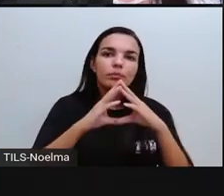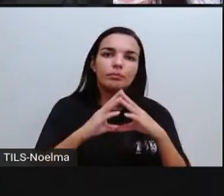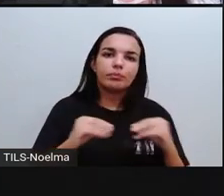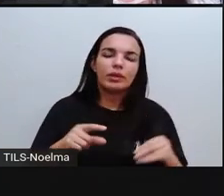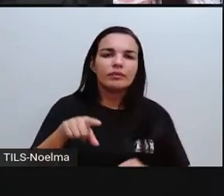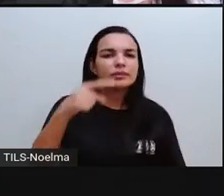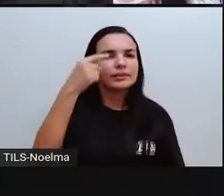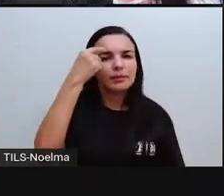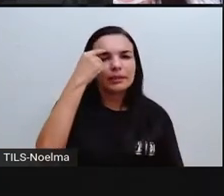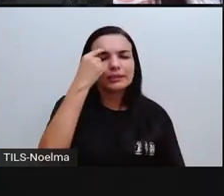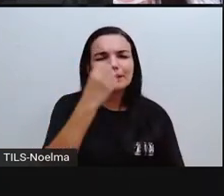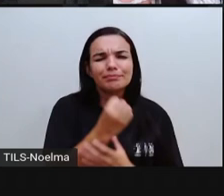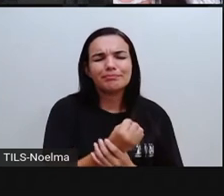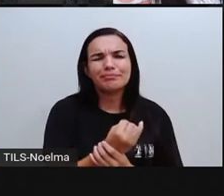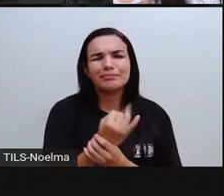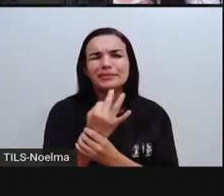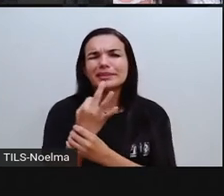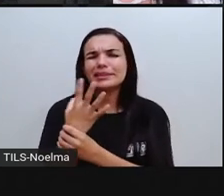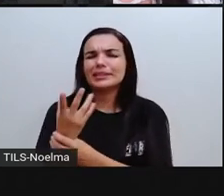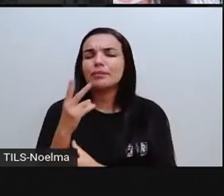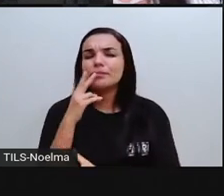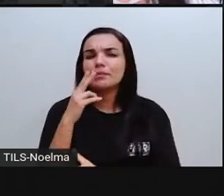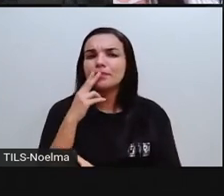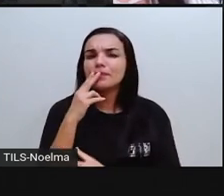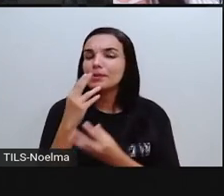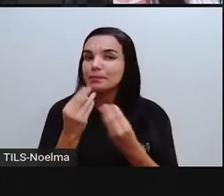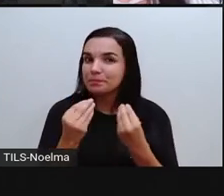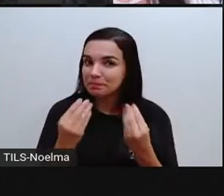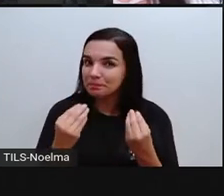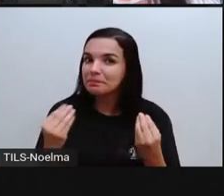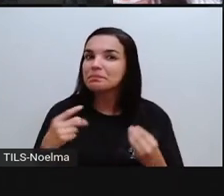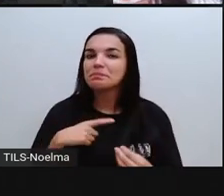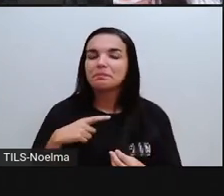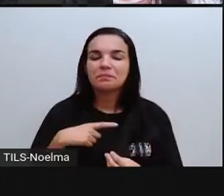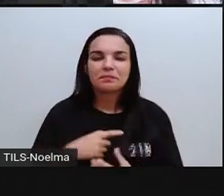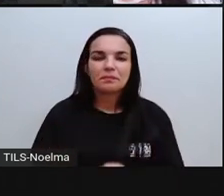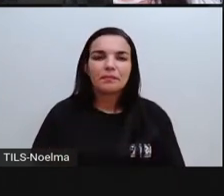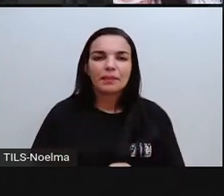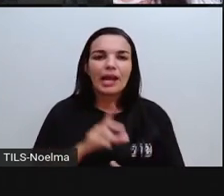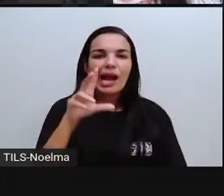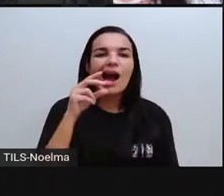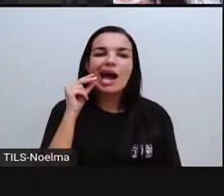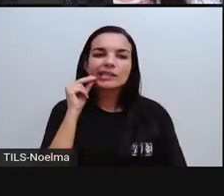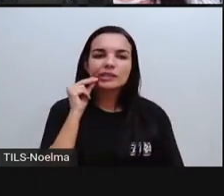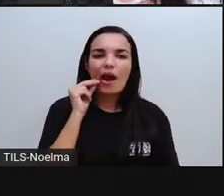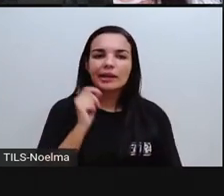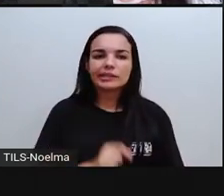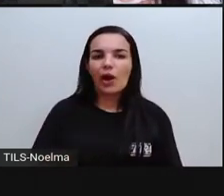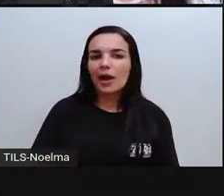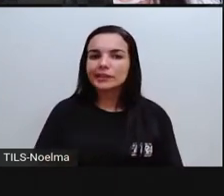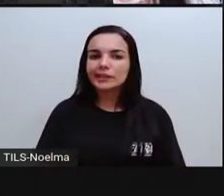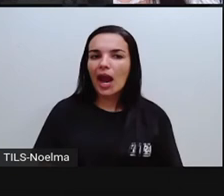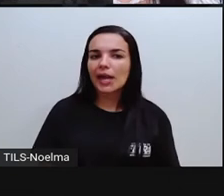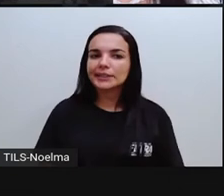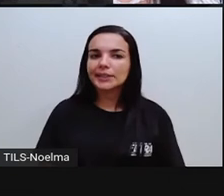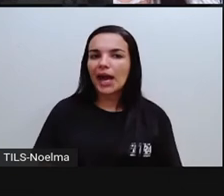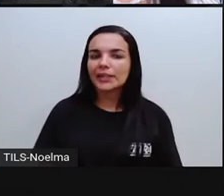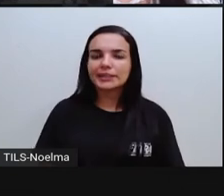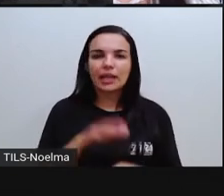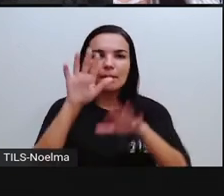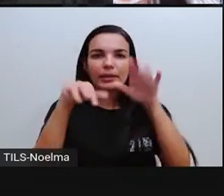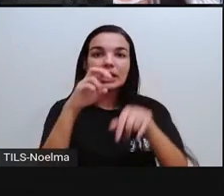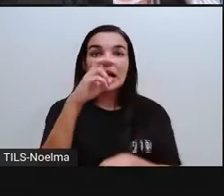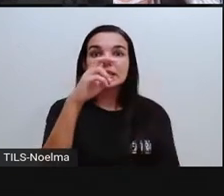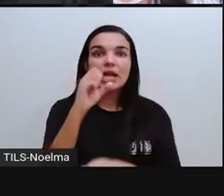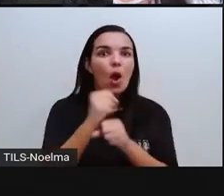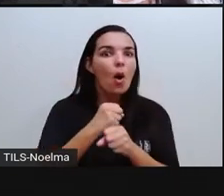vocês imaginam a quantidade desses filtros que a gente encontra aí na rua, né? Chicletes, leva cinco anos aí, levam cinco anos para